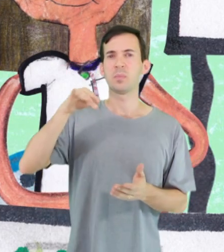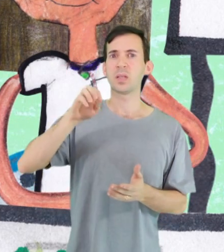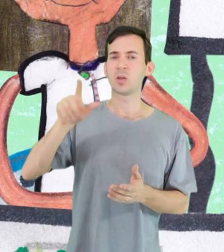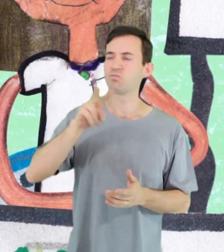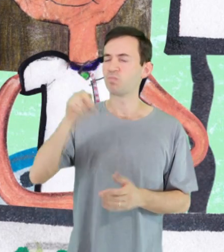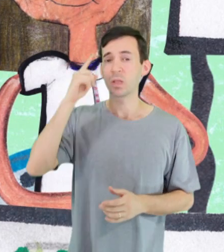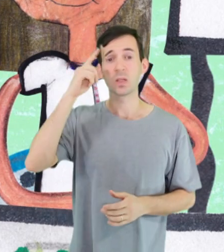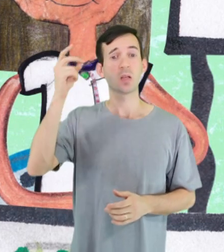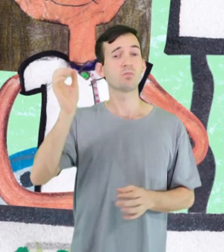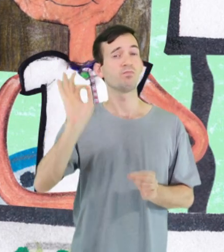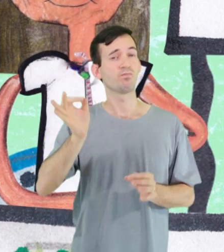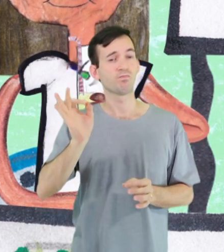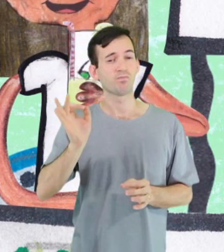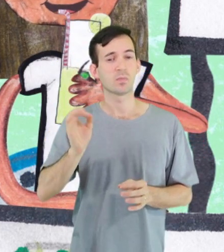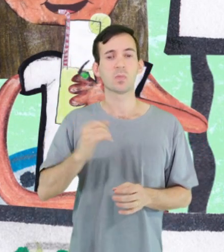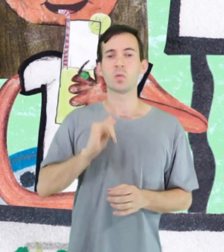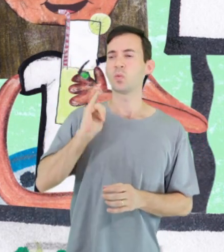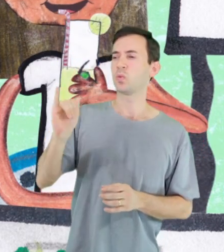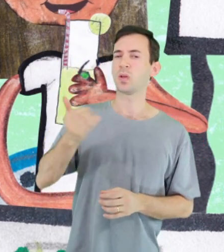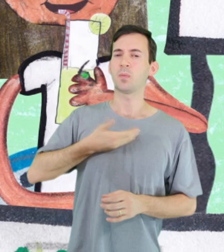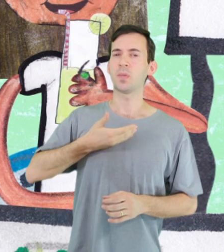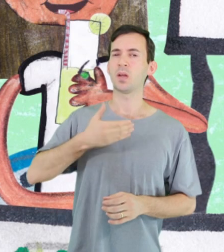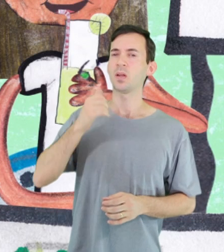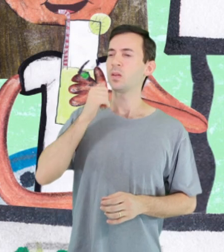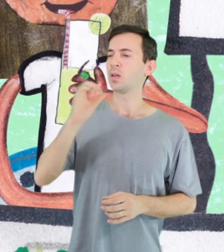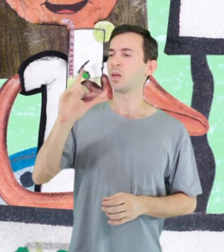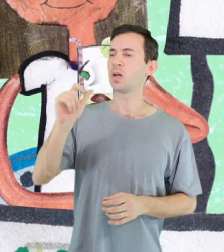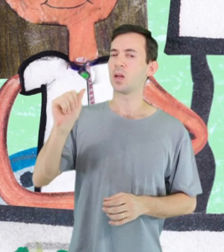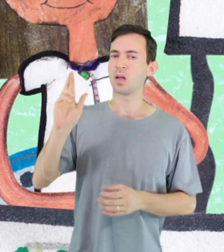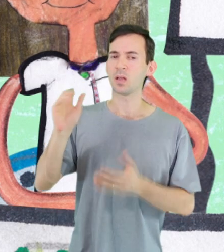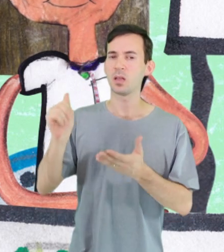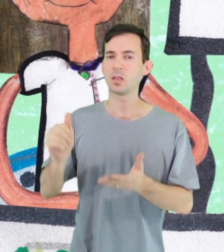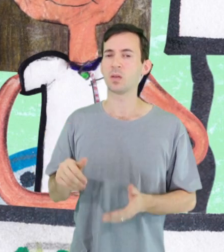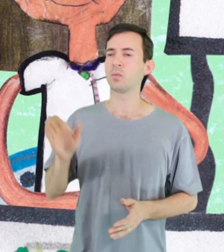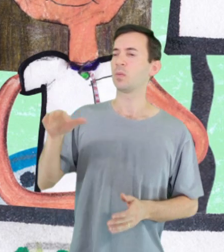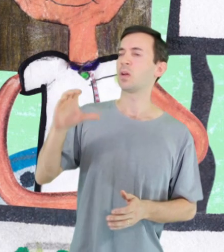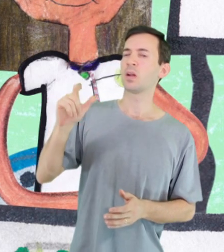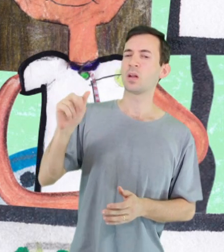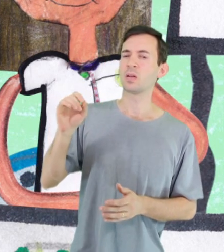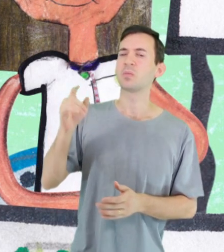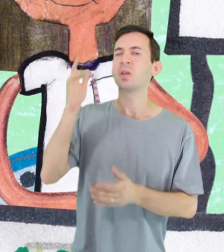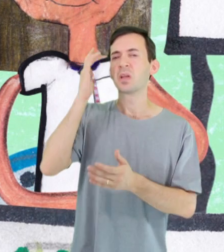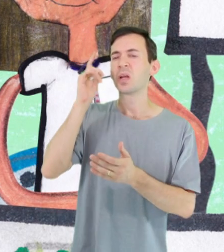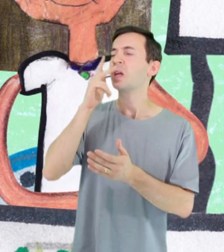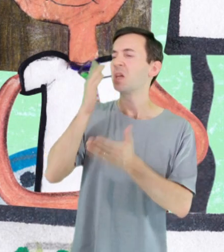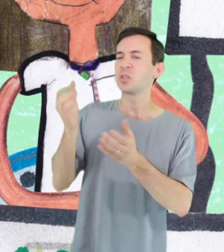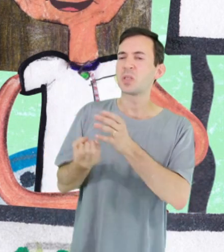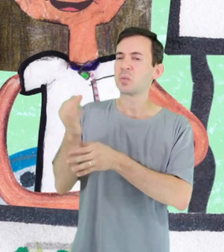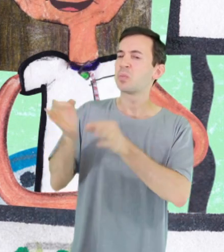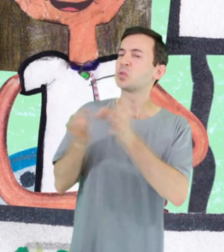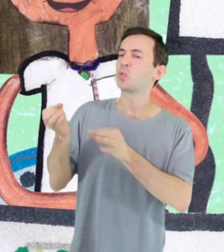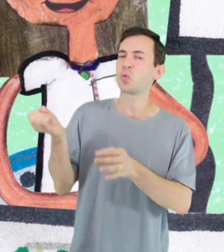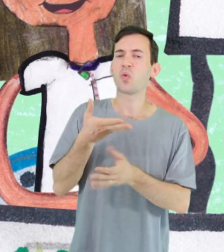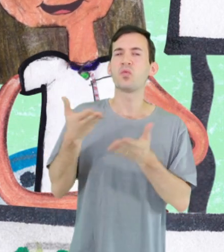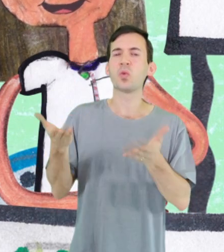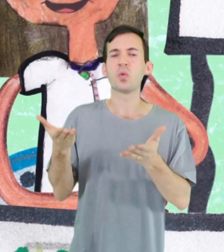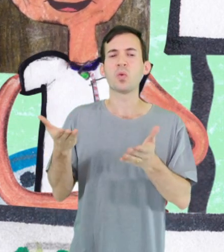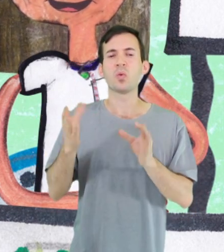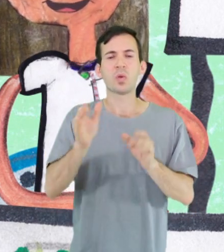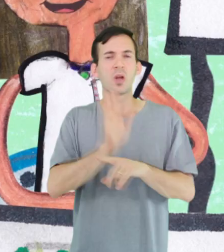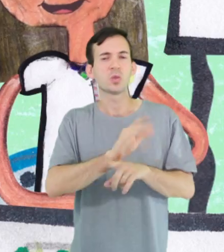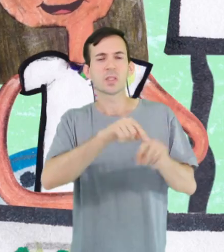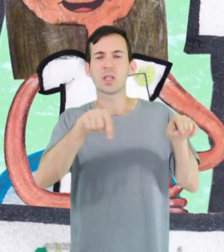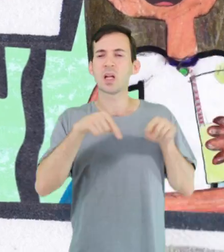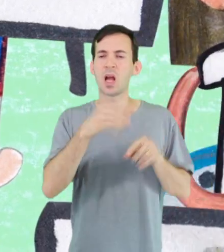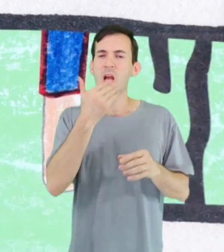Miguel teve uma ideia, que contou para sua amiga Clara. Clara, o que acha de criarmos um projeto novo para ajudar nossa classe a ter uma alimentação